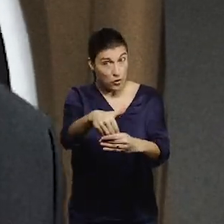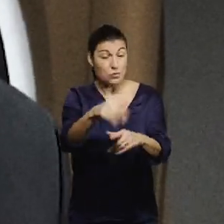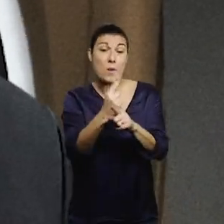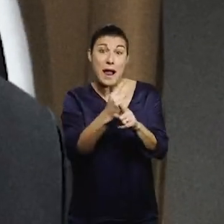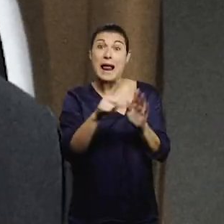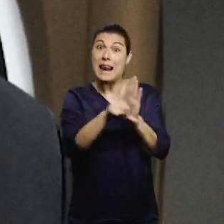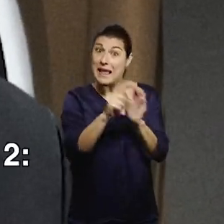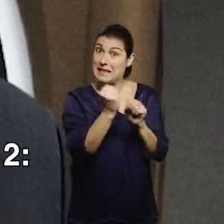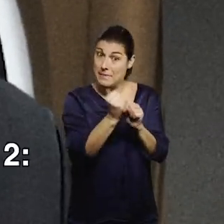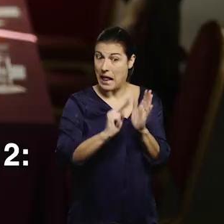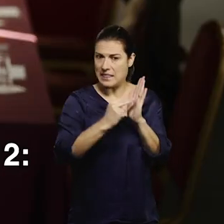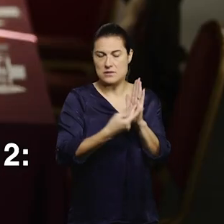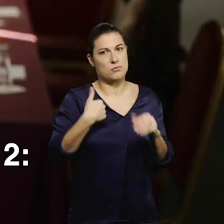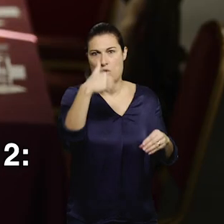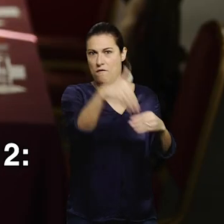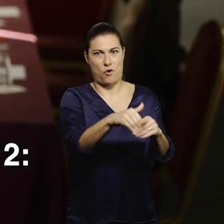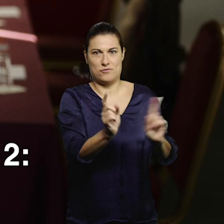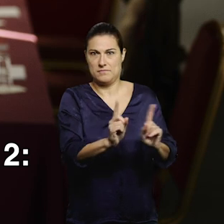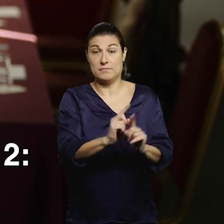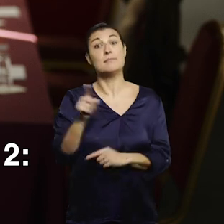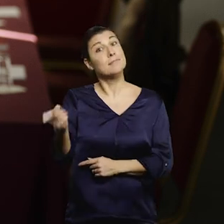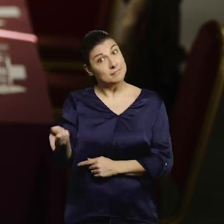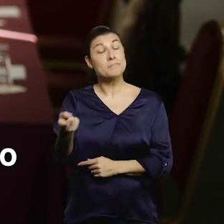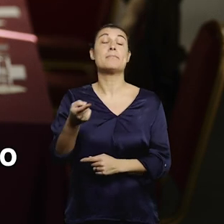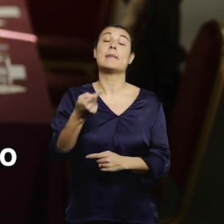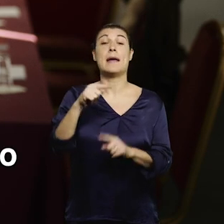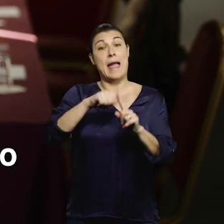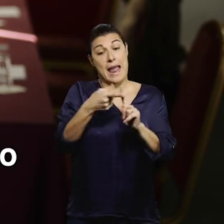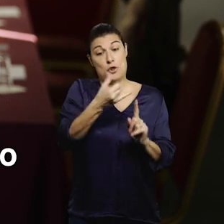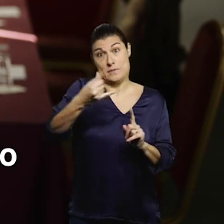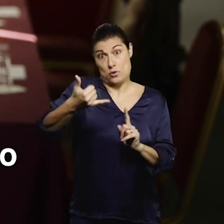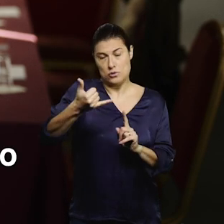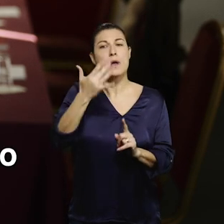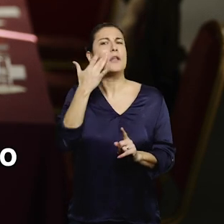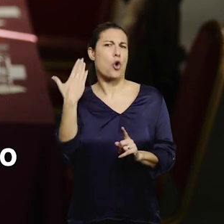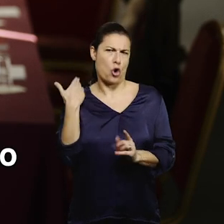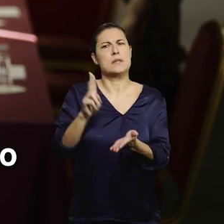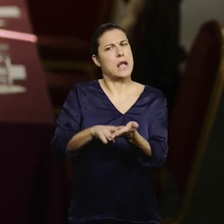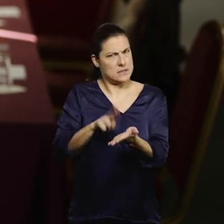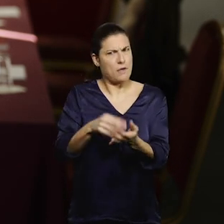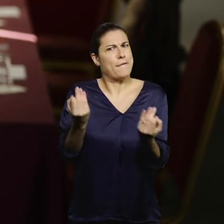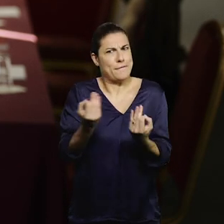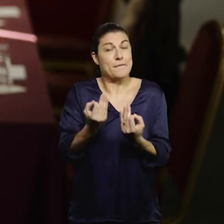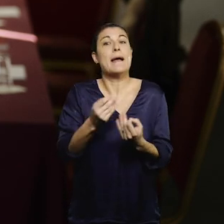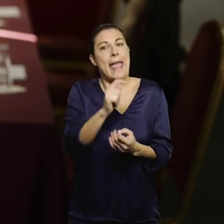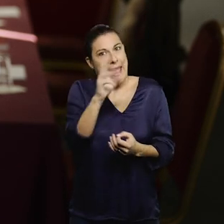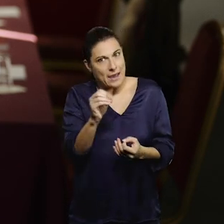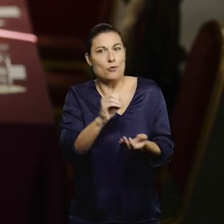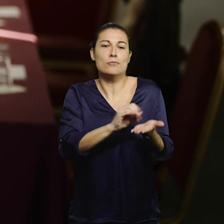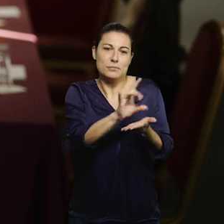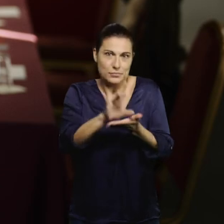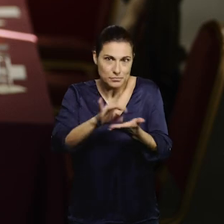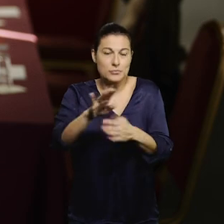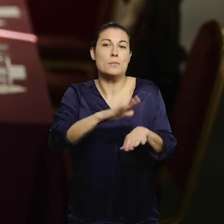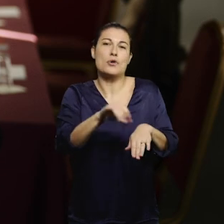alterações à legislação de trabalho. António Costa tinha razão em 2012. Foi errado cortar as indenizações por despedimento e o valor das horas extra.